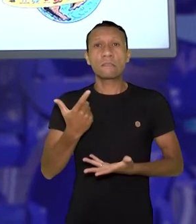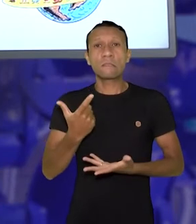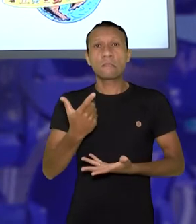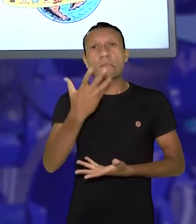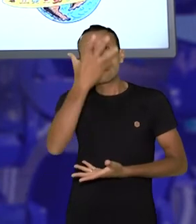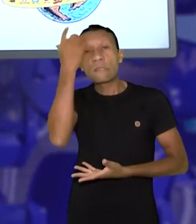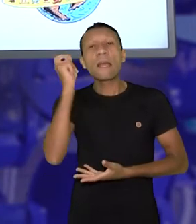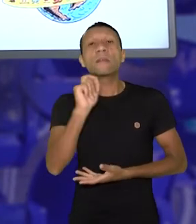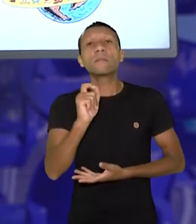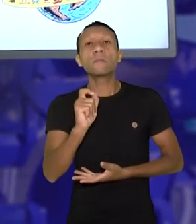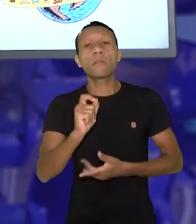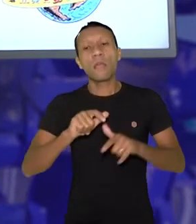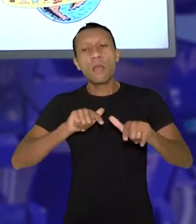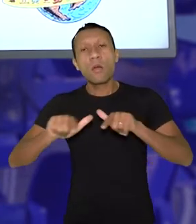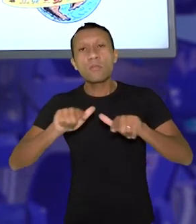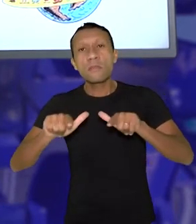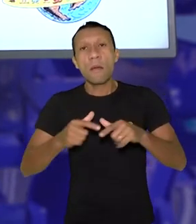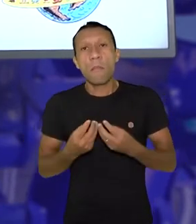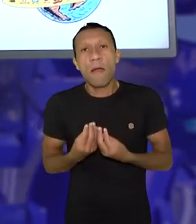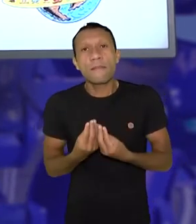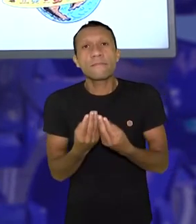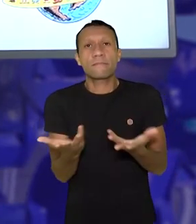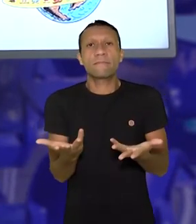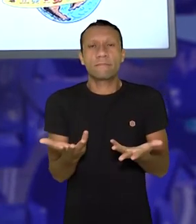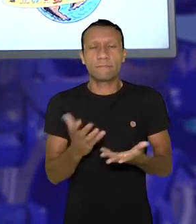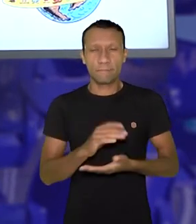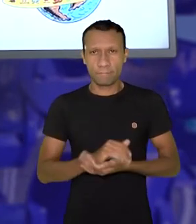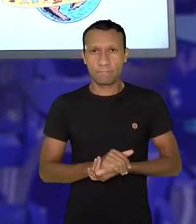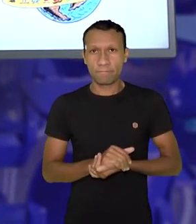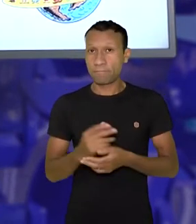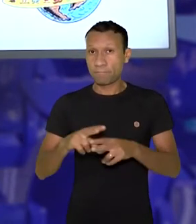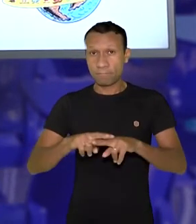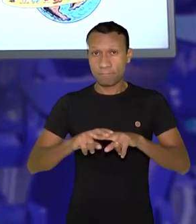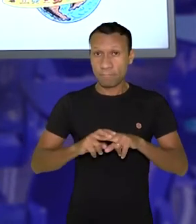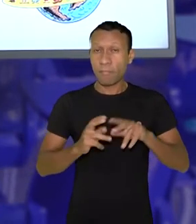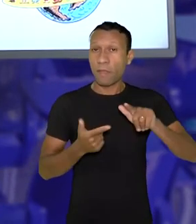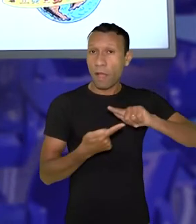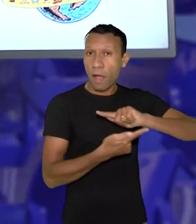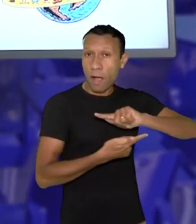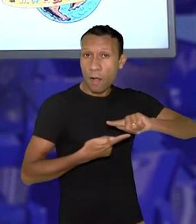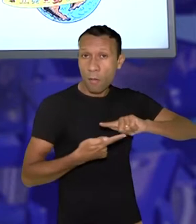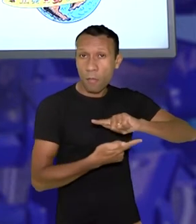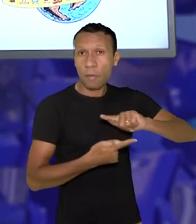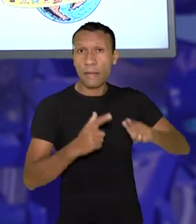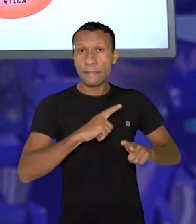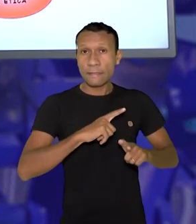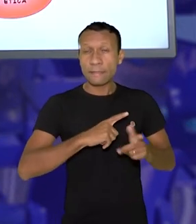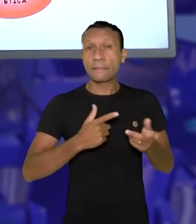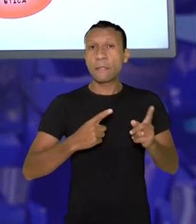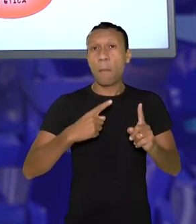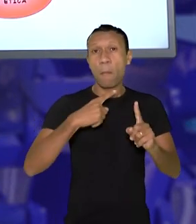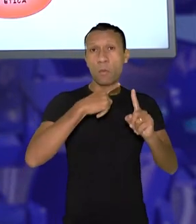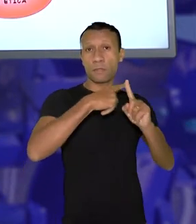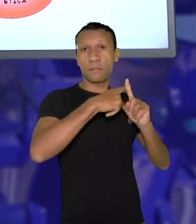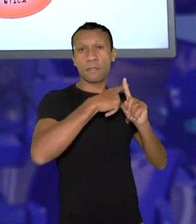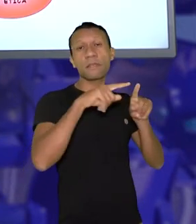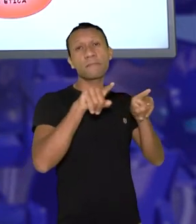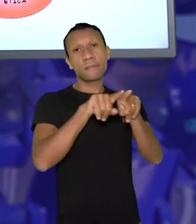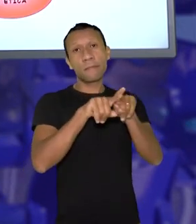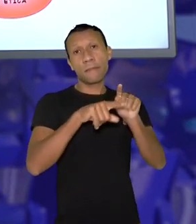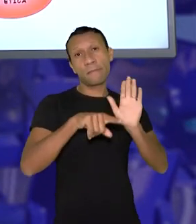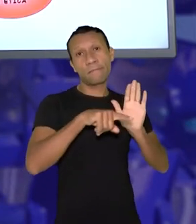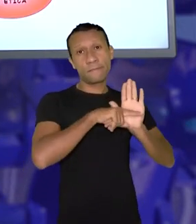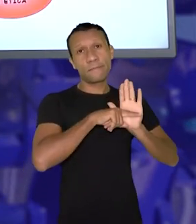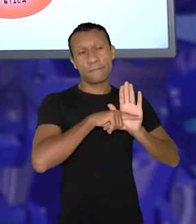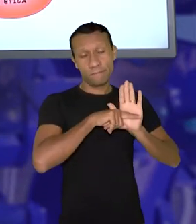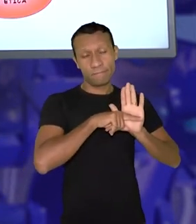emprego, né? De combate à desigualdade social. Então, a globalização, se ela tem seus pontos positivos, também